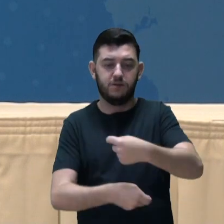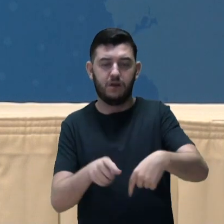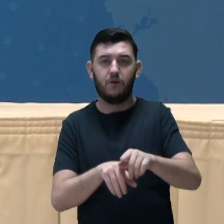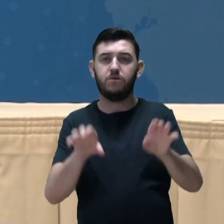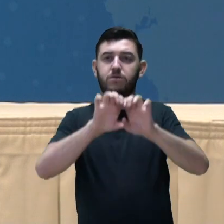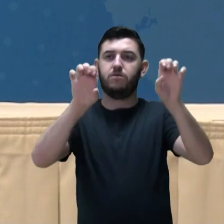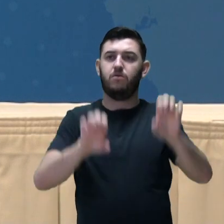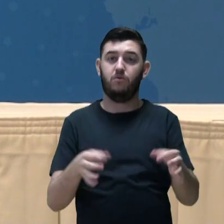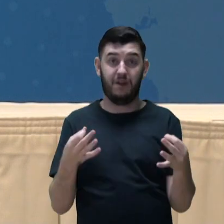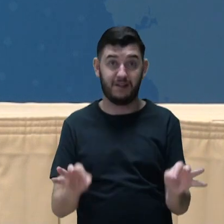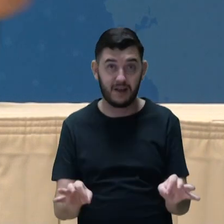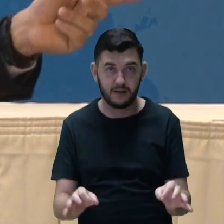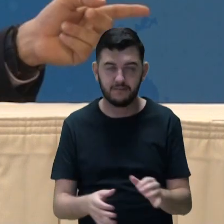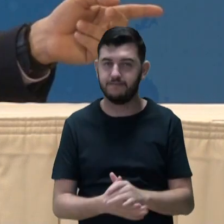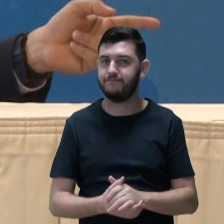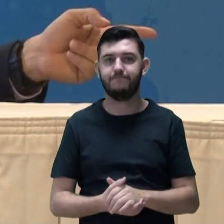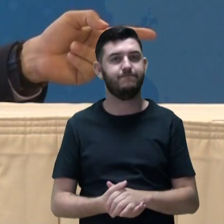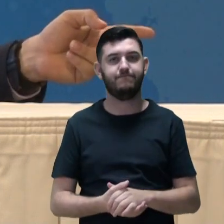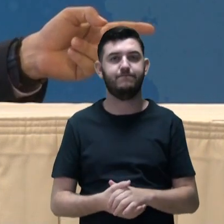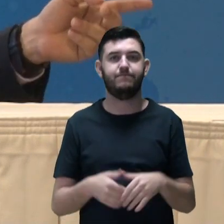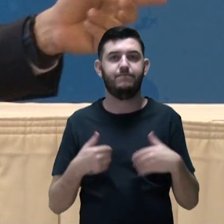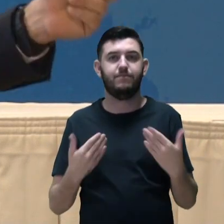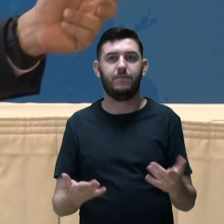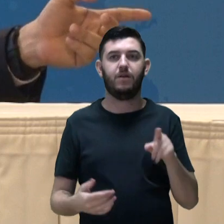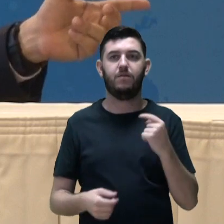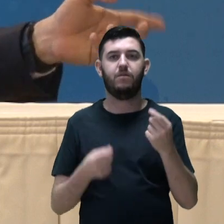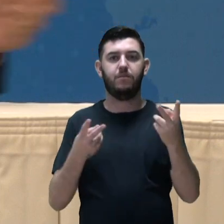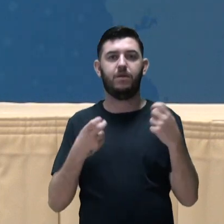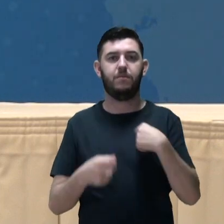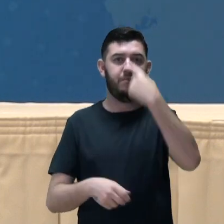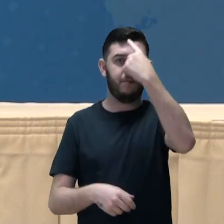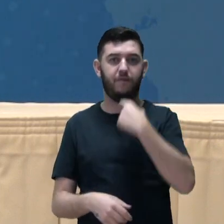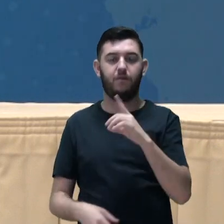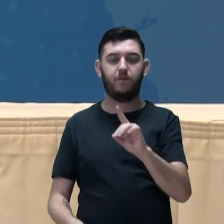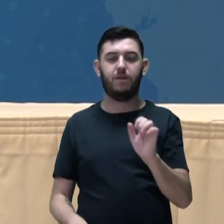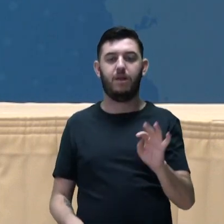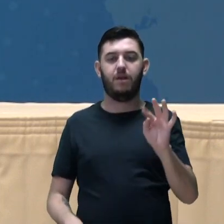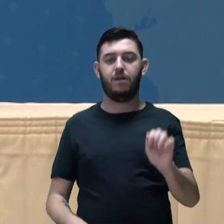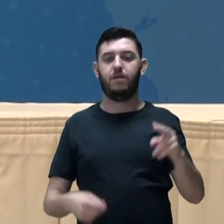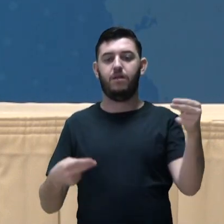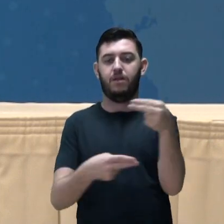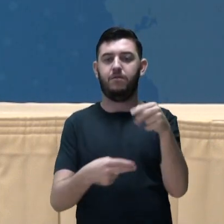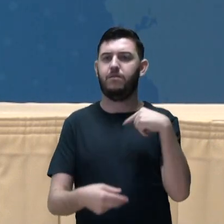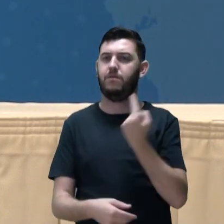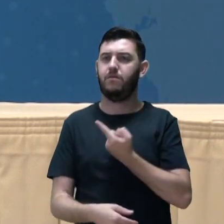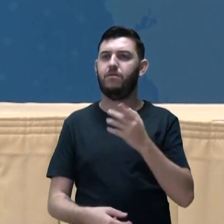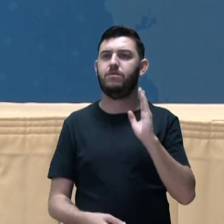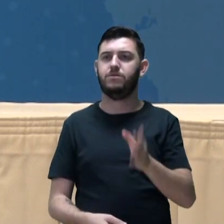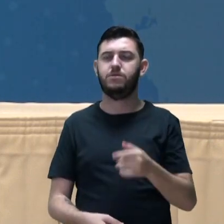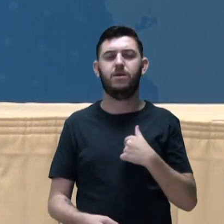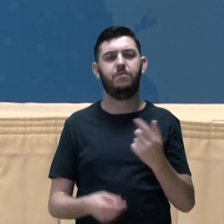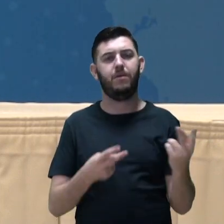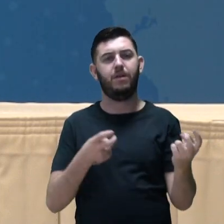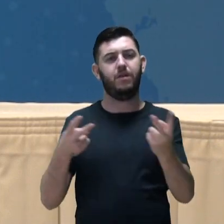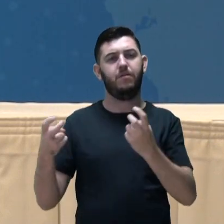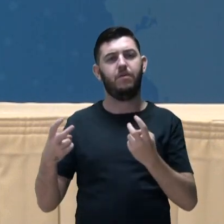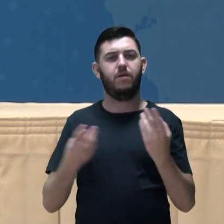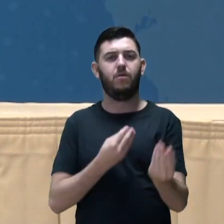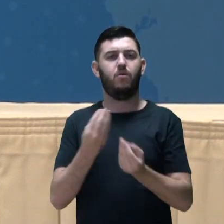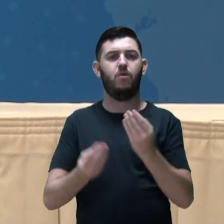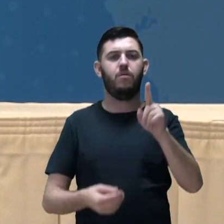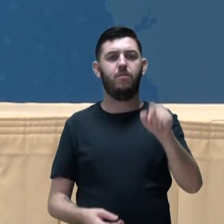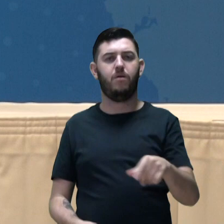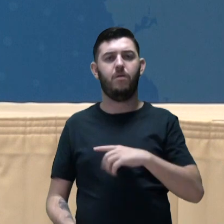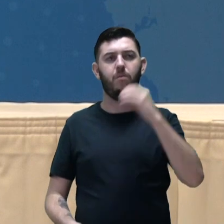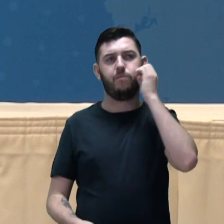bem estruturados. Quando a gente olha para o perfil do Sebrae, o Data Sebrae, a gente vê muito disso, ou seja, quais